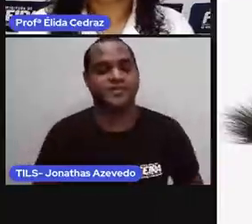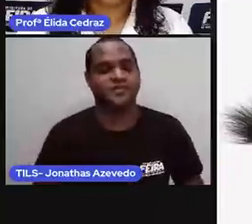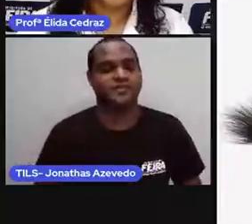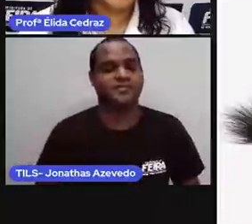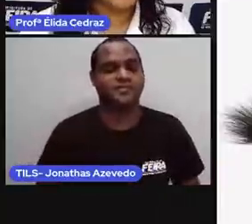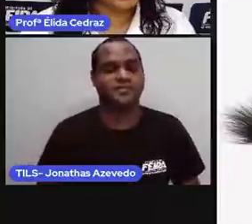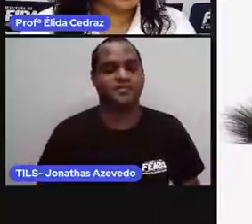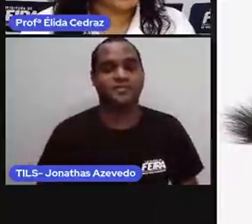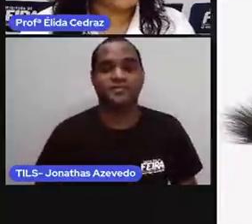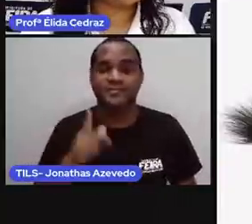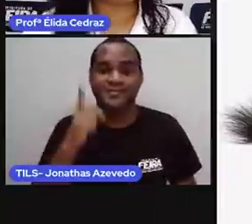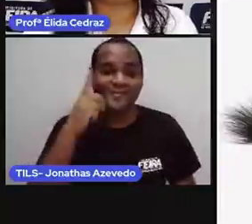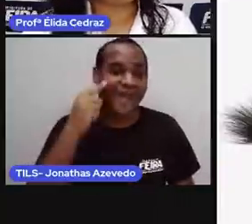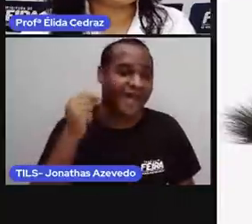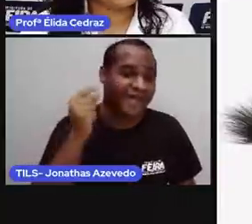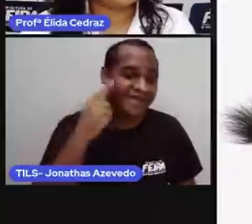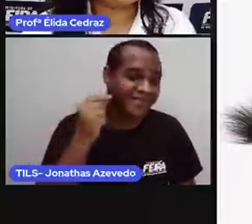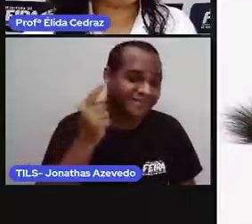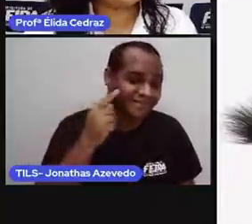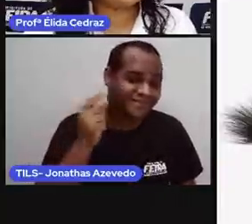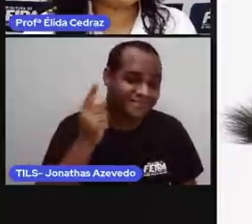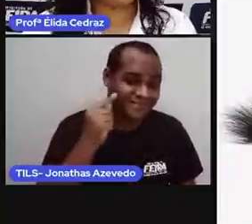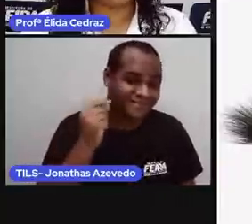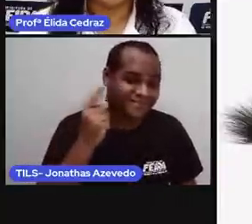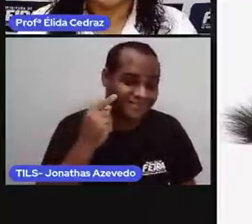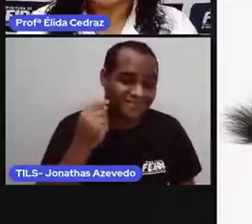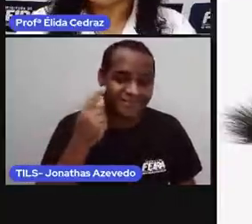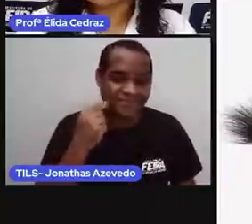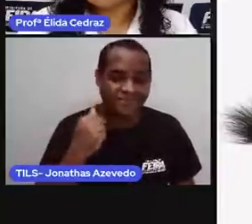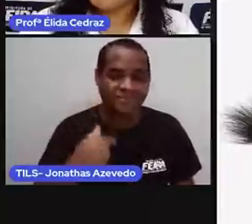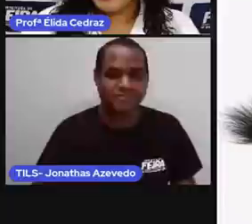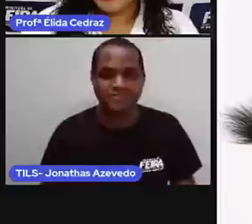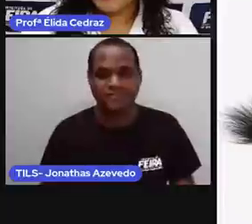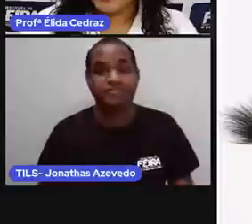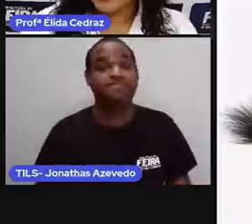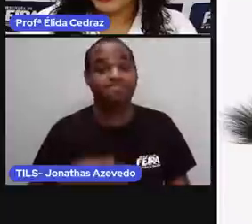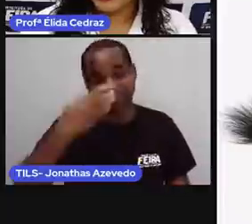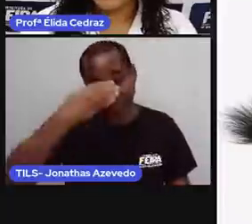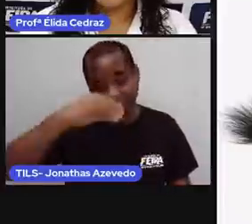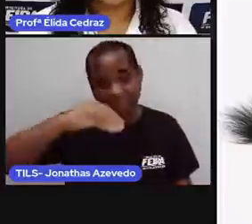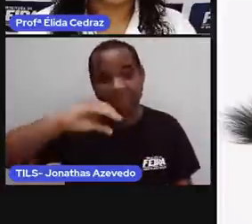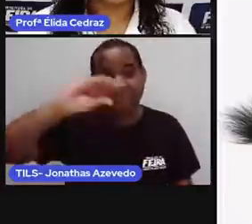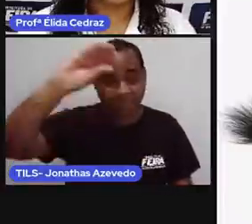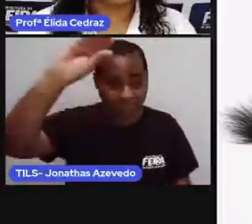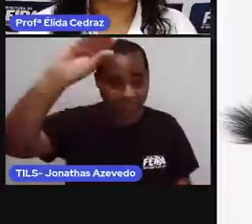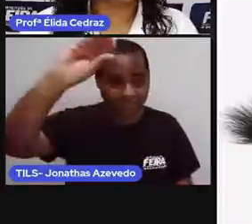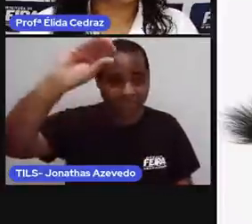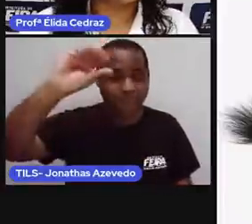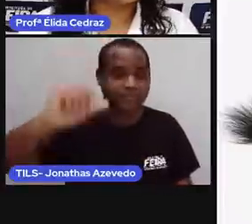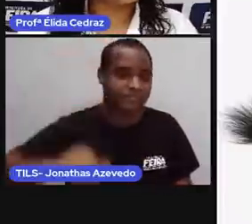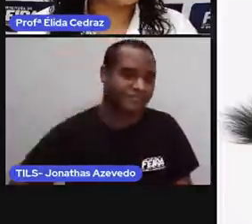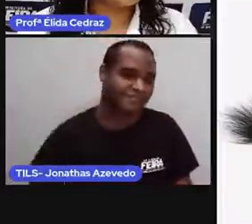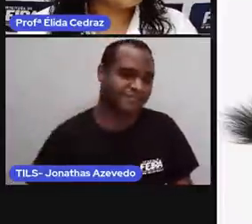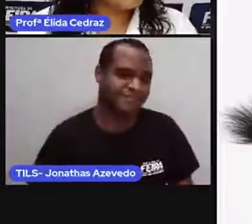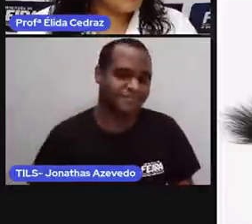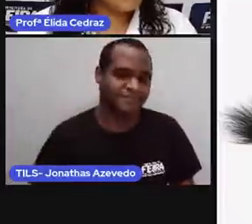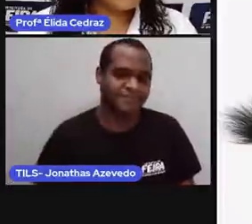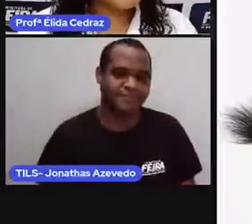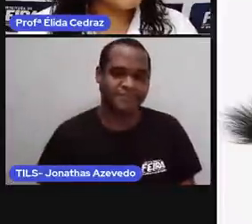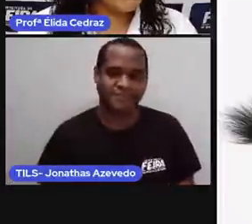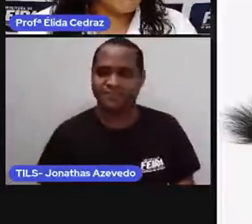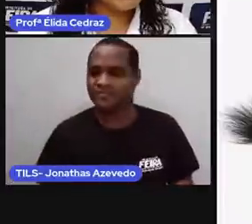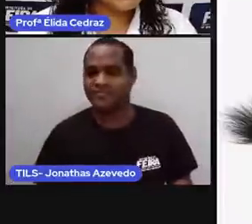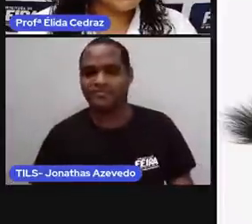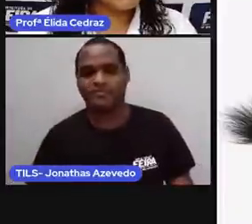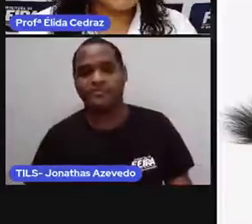um gatinho, igual a minha gata Nala, e um elefante. Qual